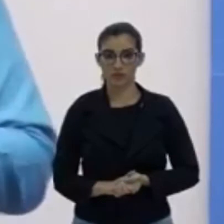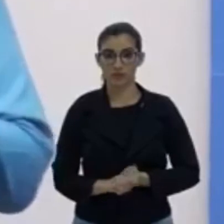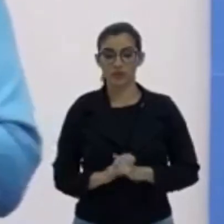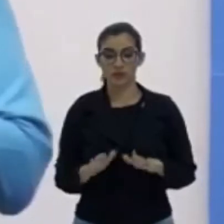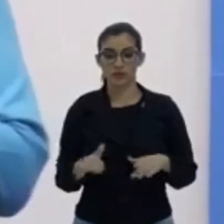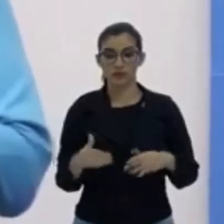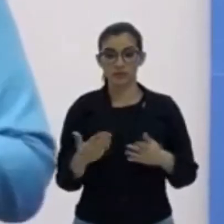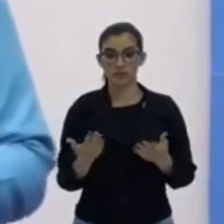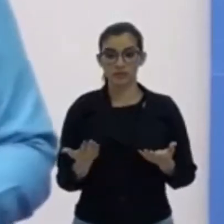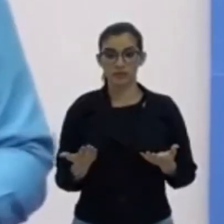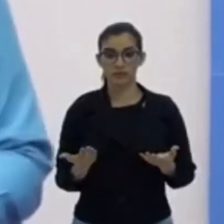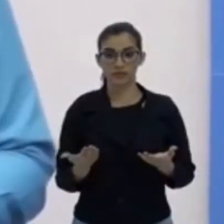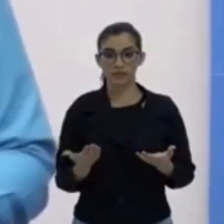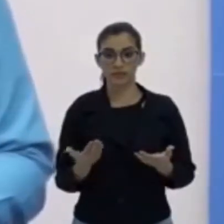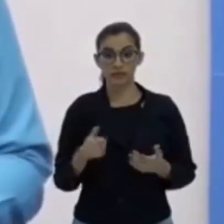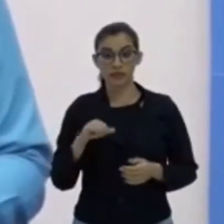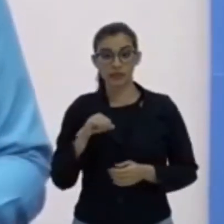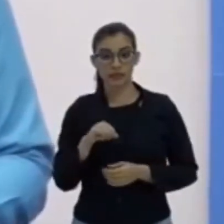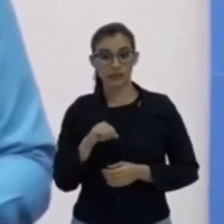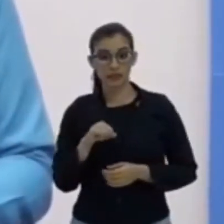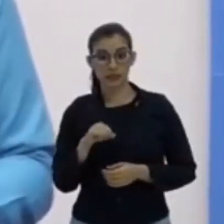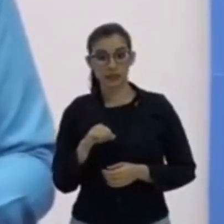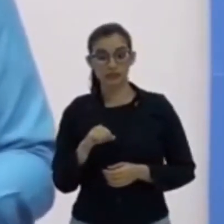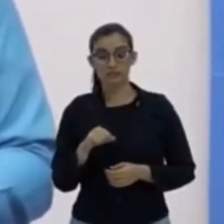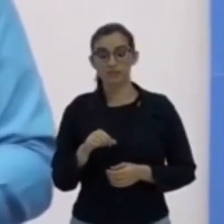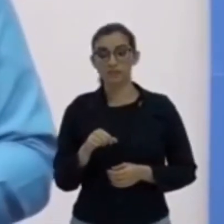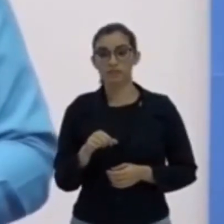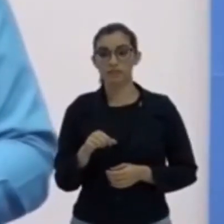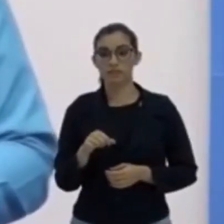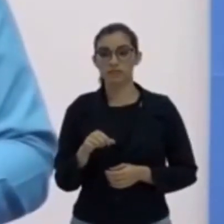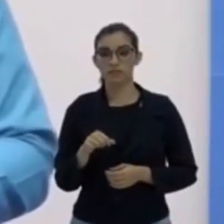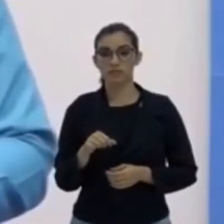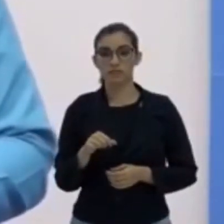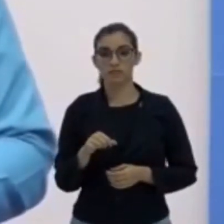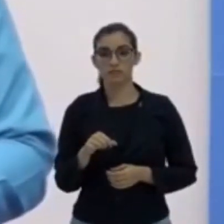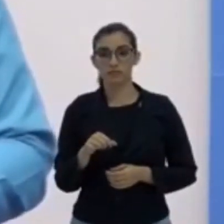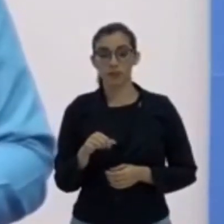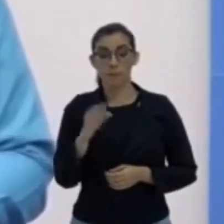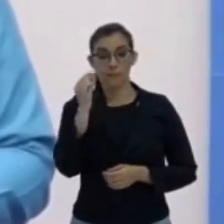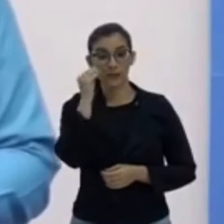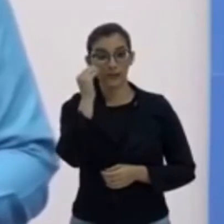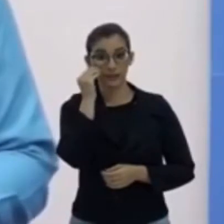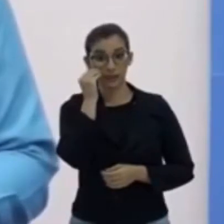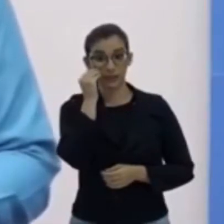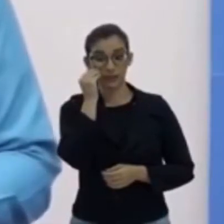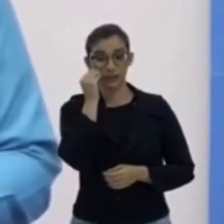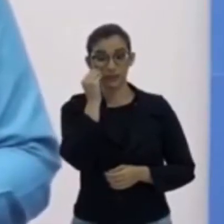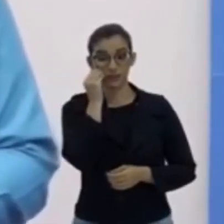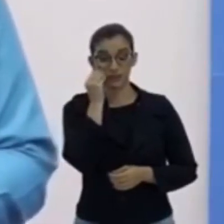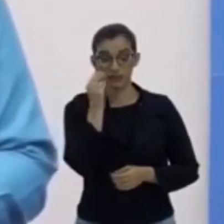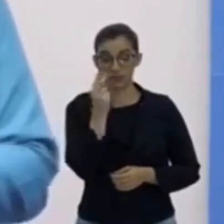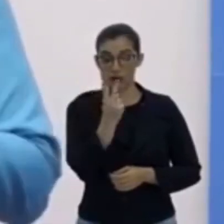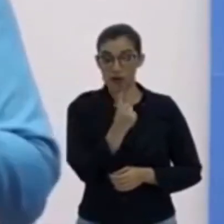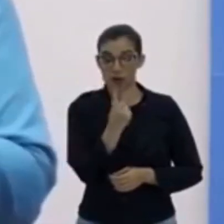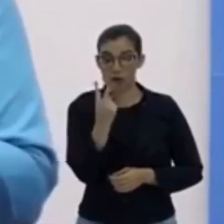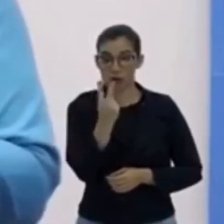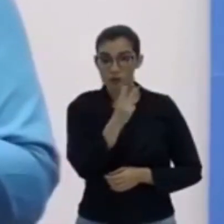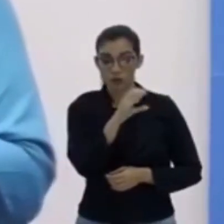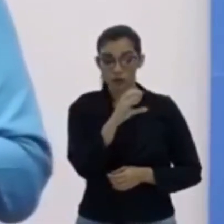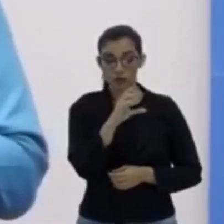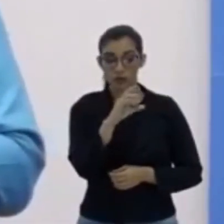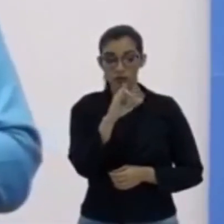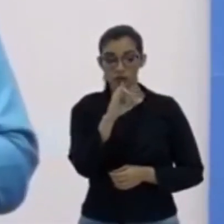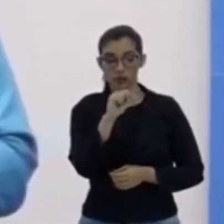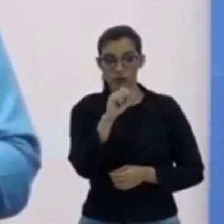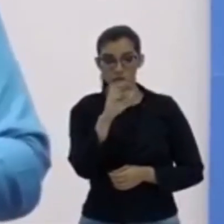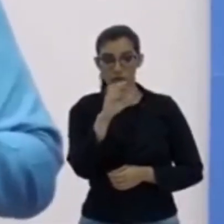Então, se por acaso eu pego, tá bom? Presta atenção. Duas cristas consecutivas, uma